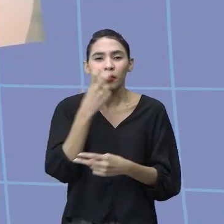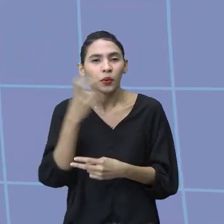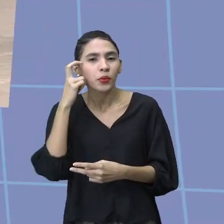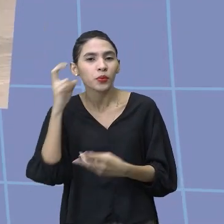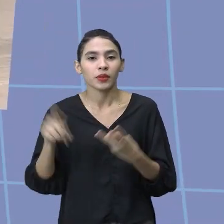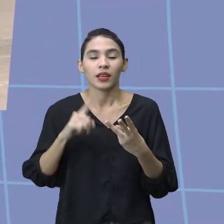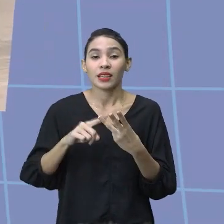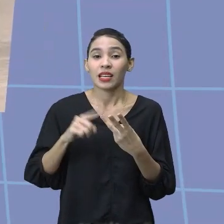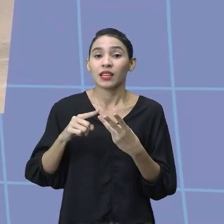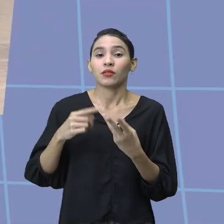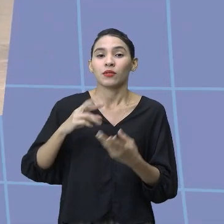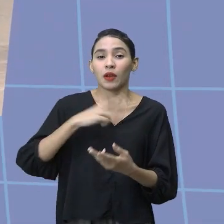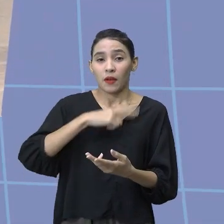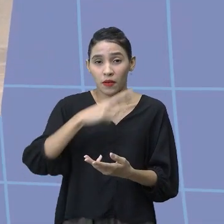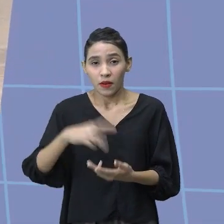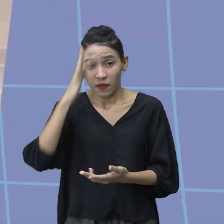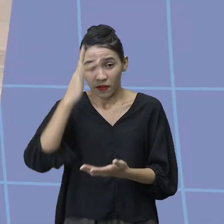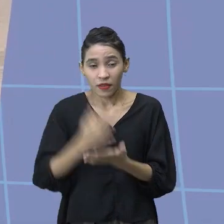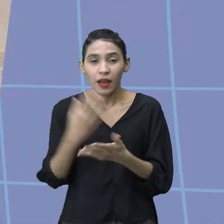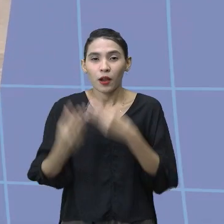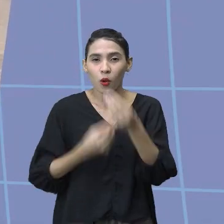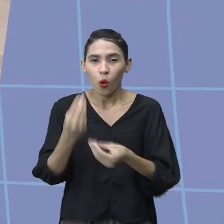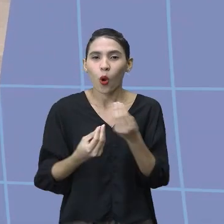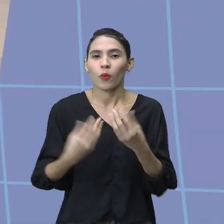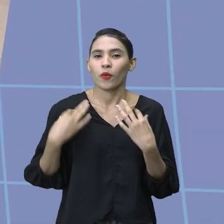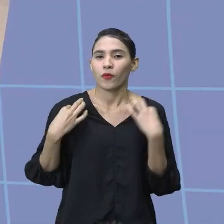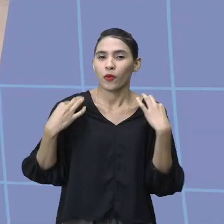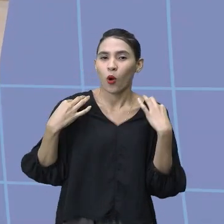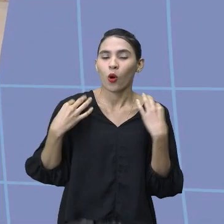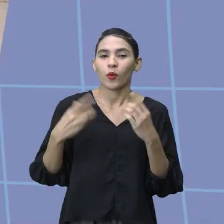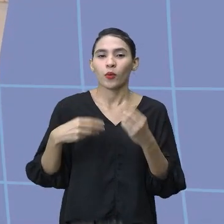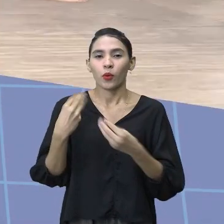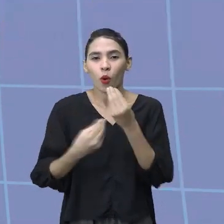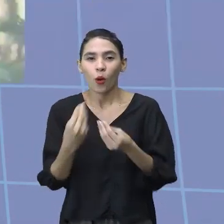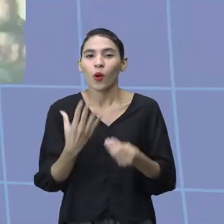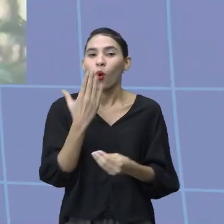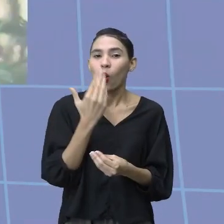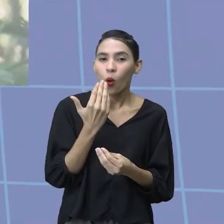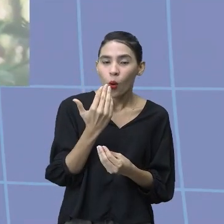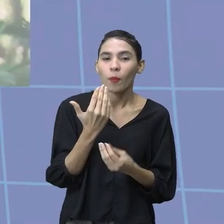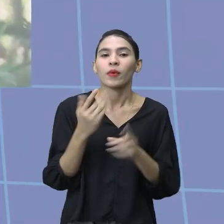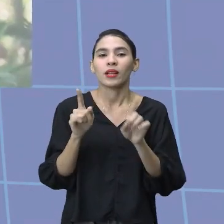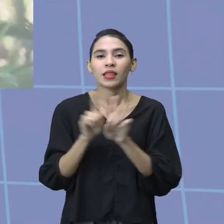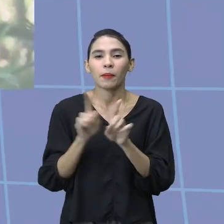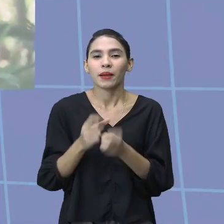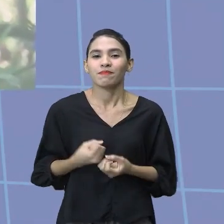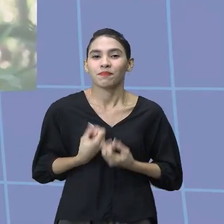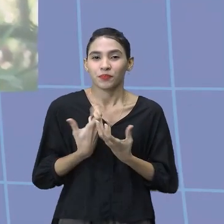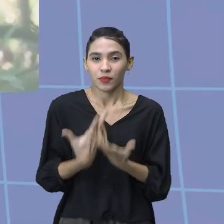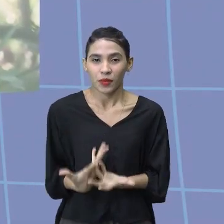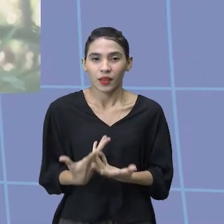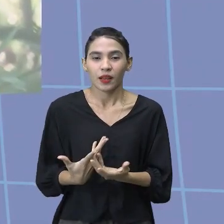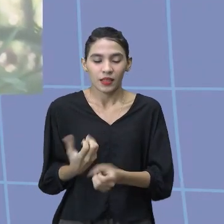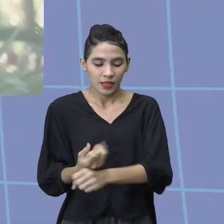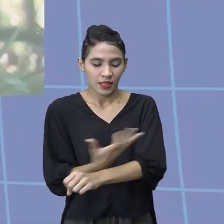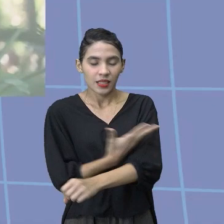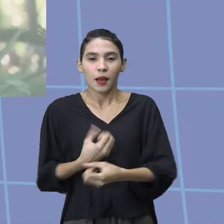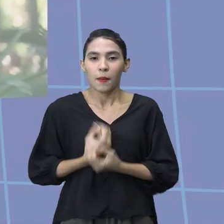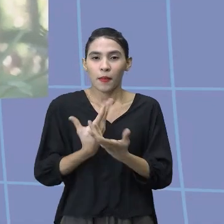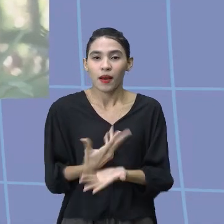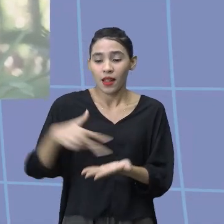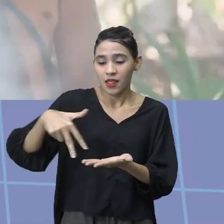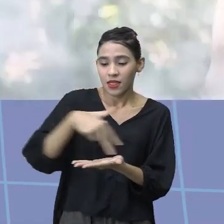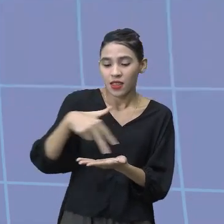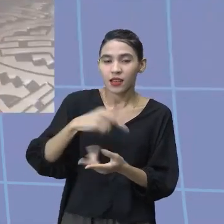tinham suas crenças, sua forma de se vestir, sua forma de alimentação e sua forma de expressar os seus sentimentos através da